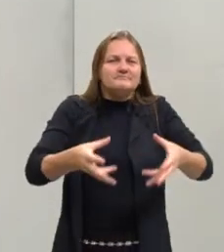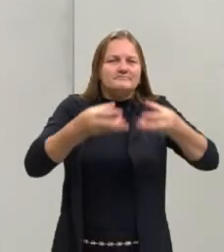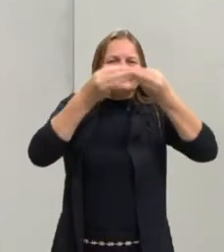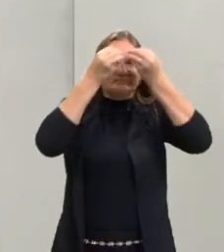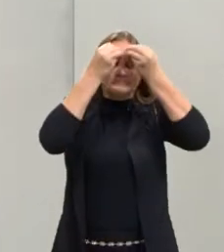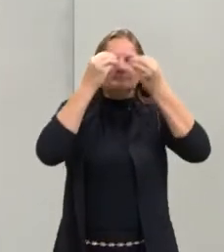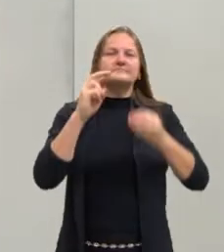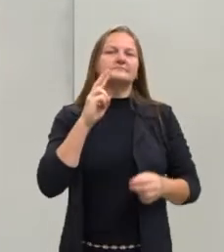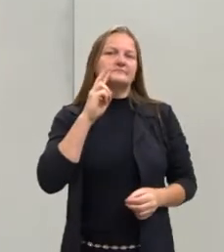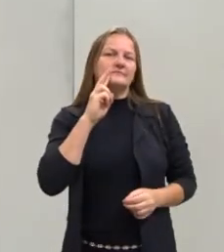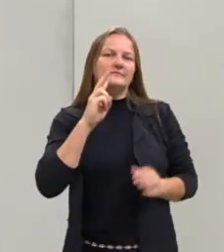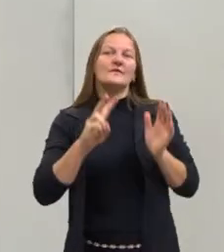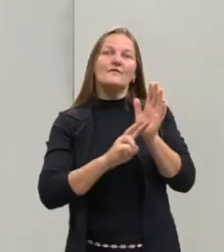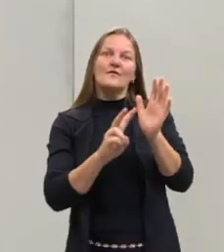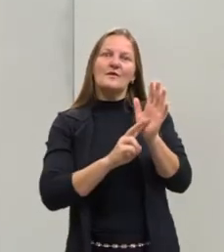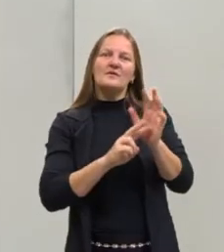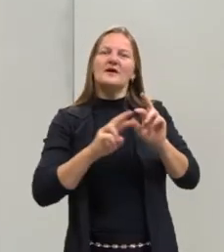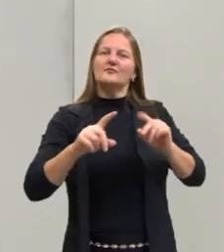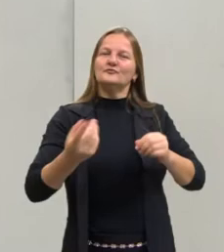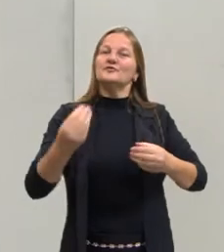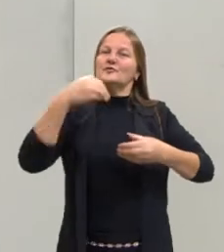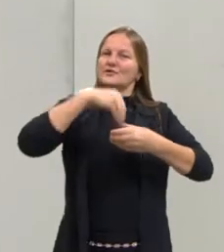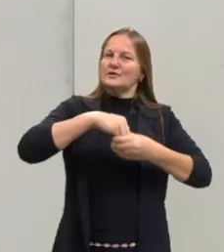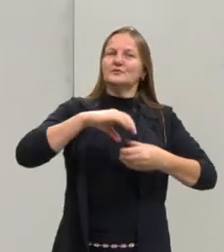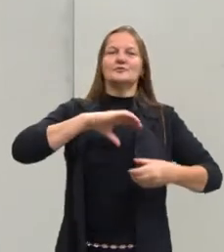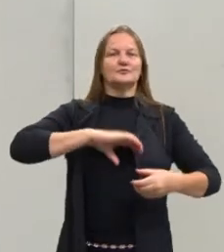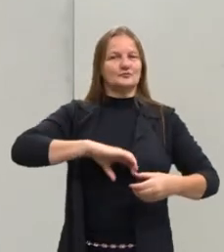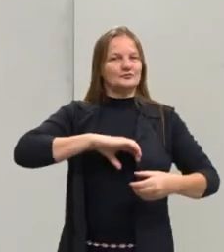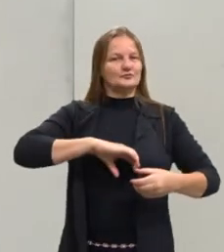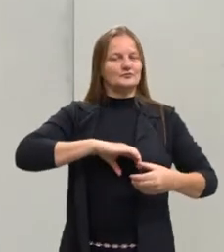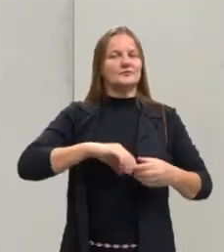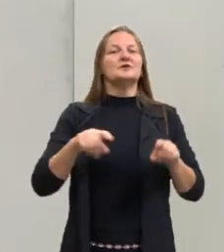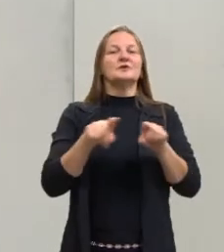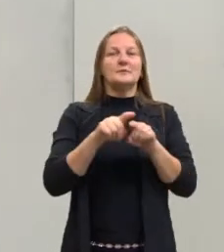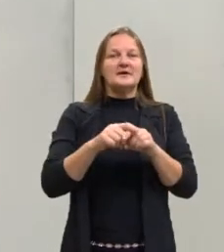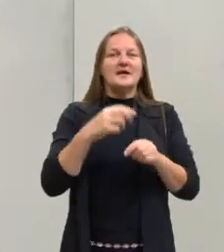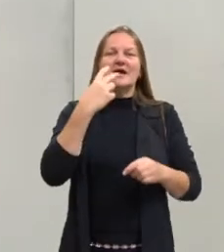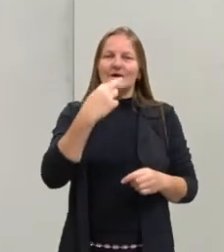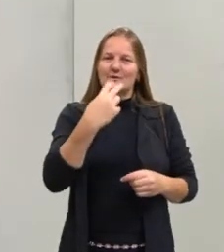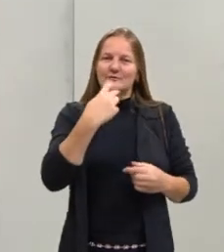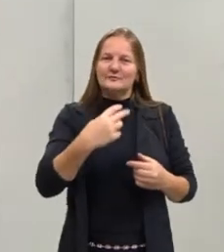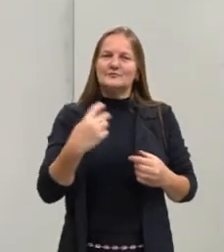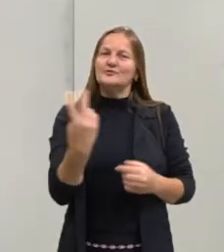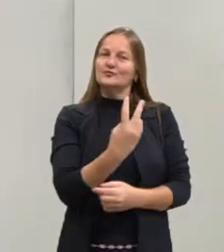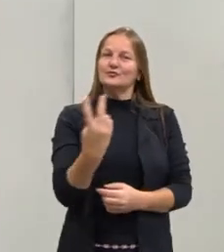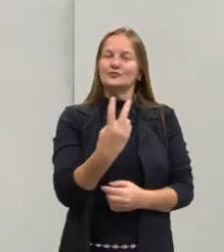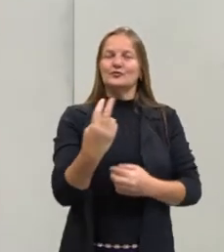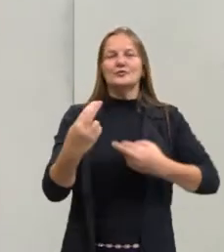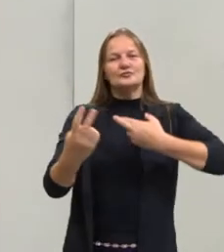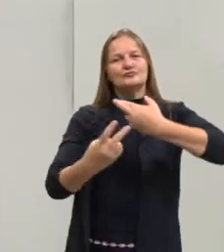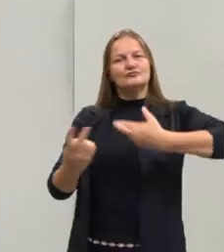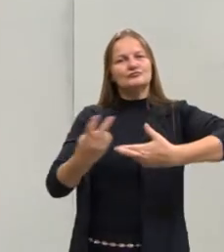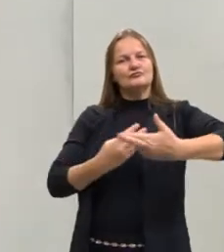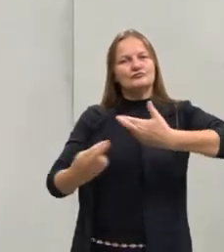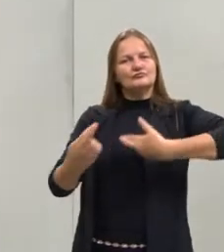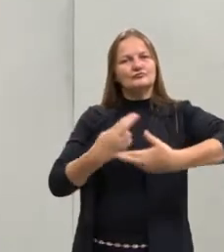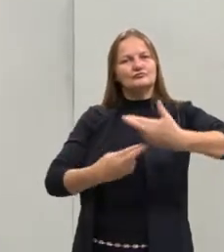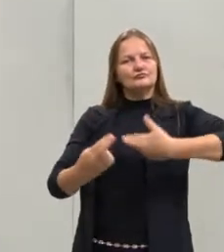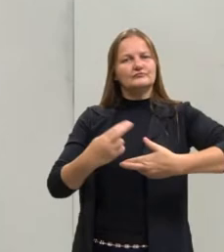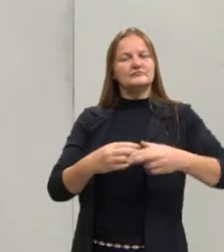vocabulários para a língua portuguesa, para a língua inglesa. Essas duas linguagens elas estão